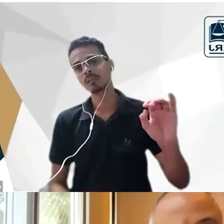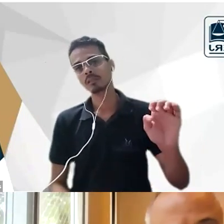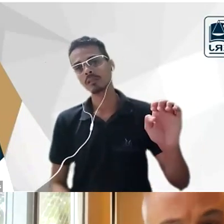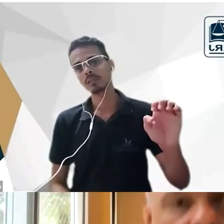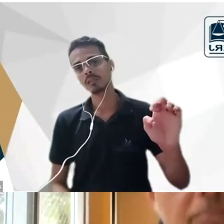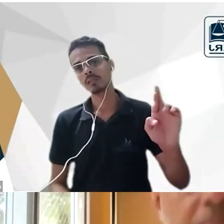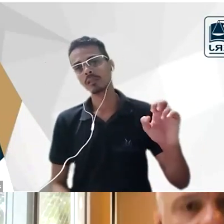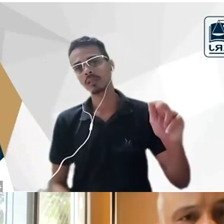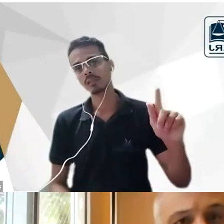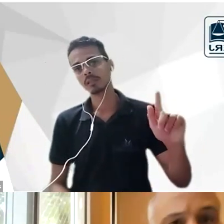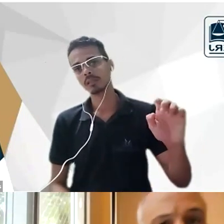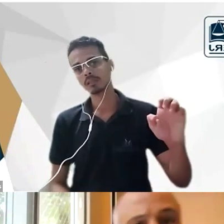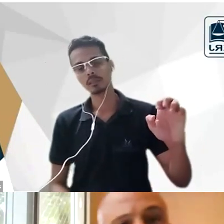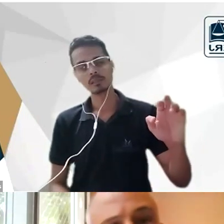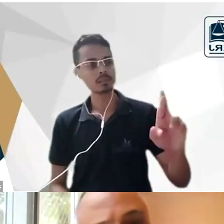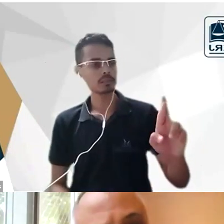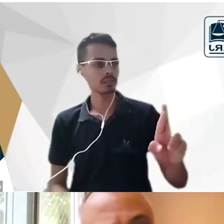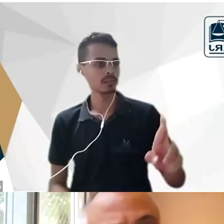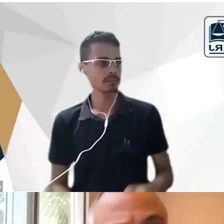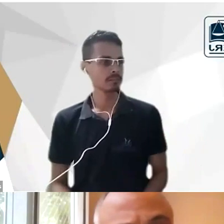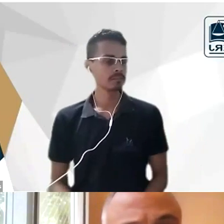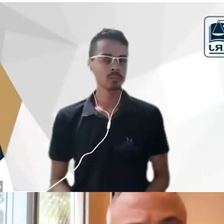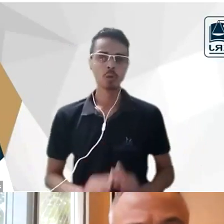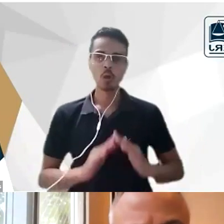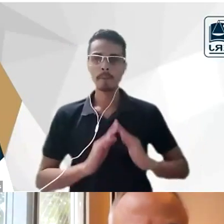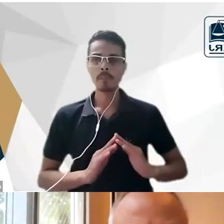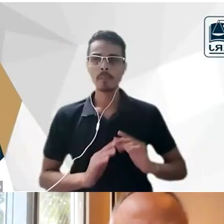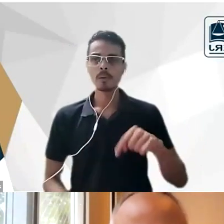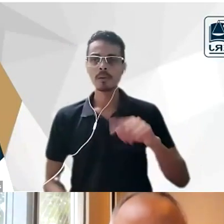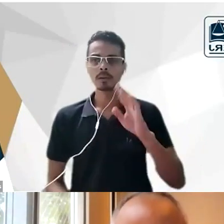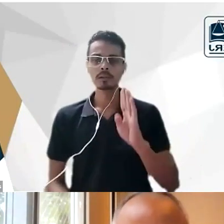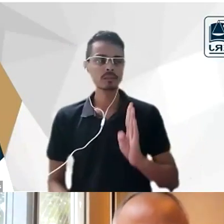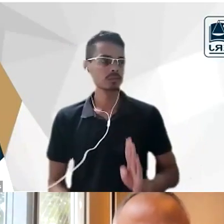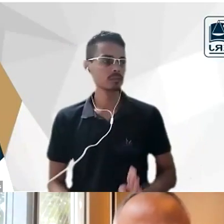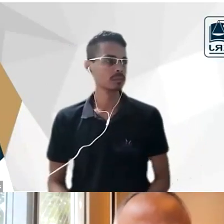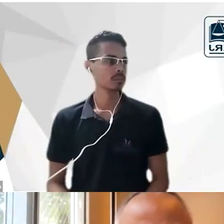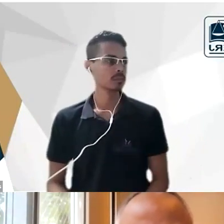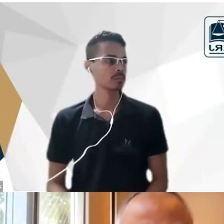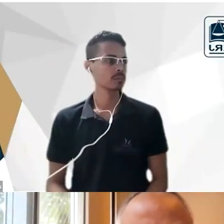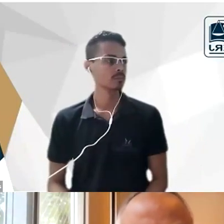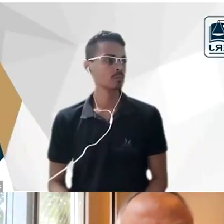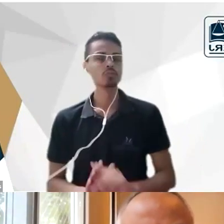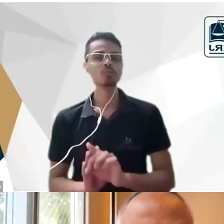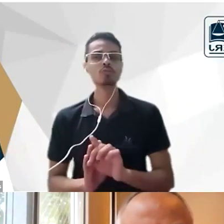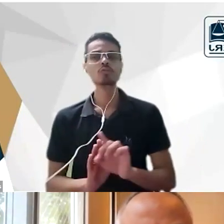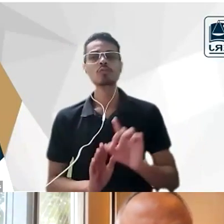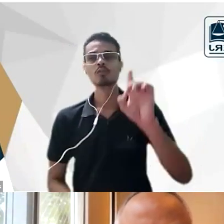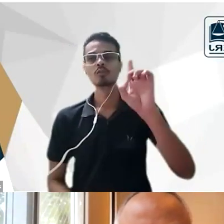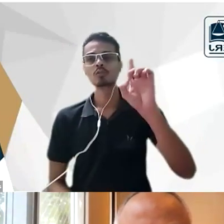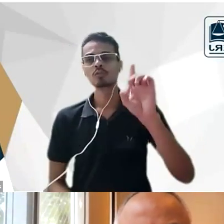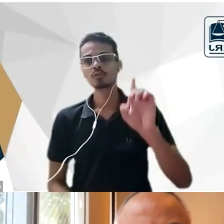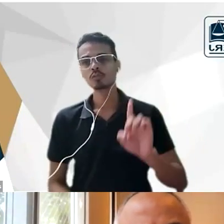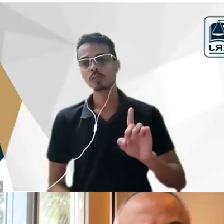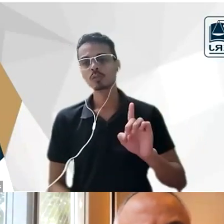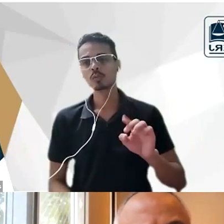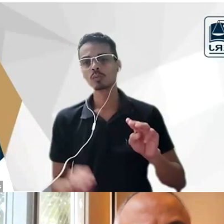foi um naturalista que chegou a morar aqui no Brasil foi diretor do museu do Ipiranga em São Paulo e foi diretor acho que